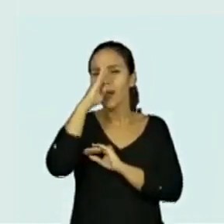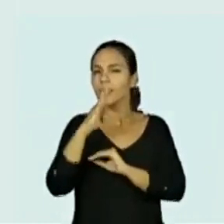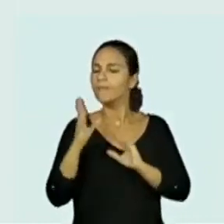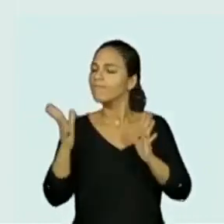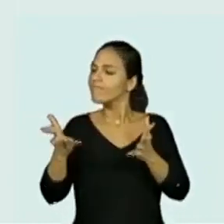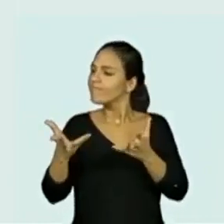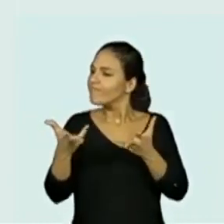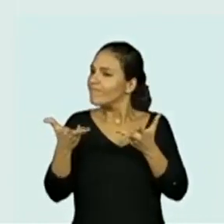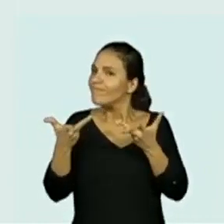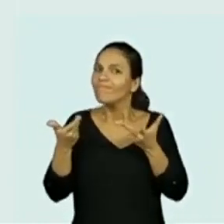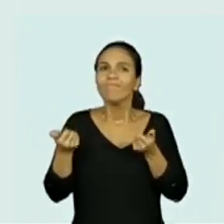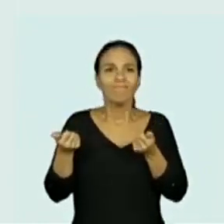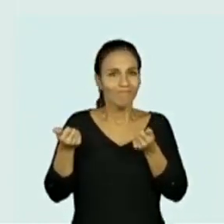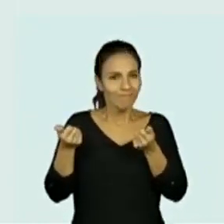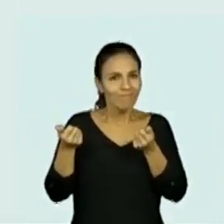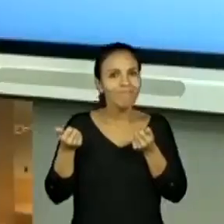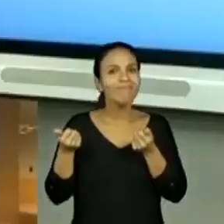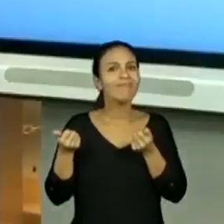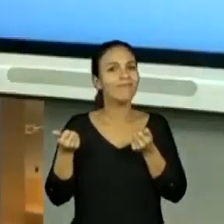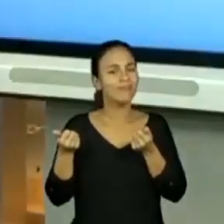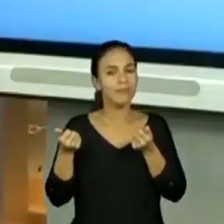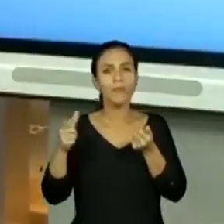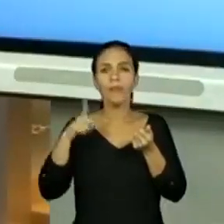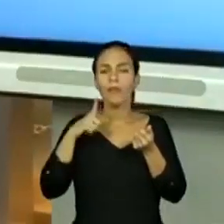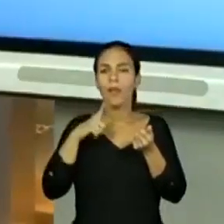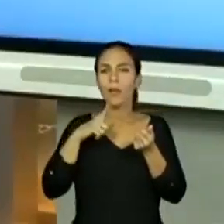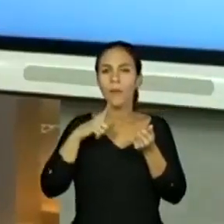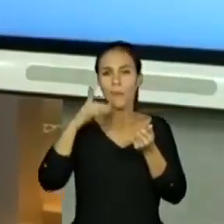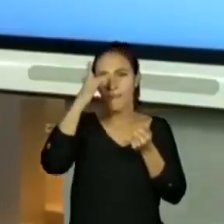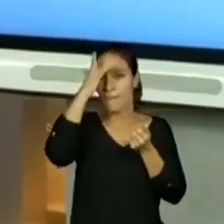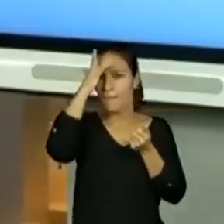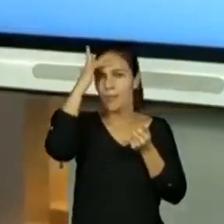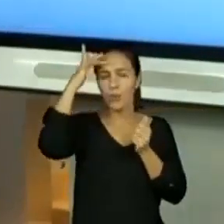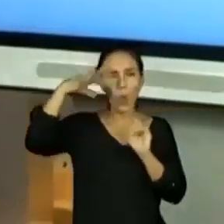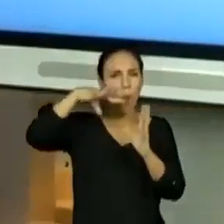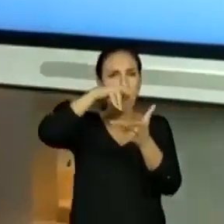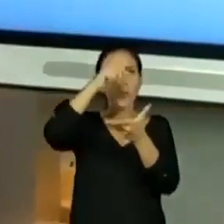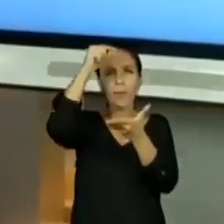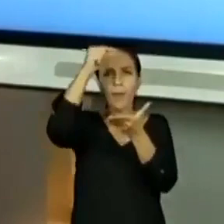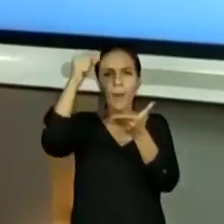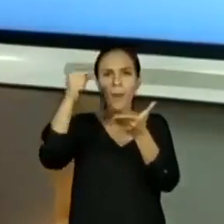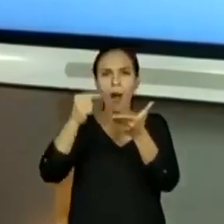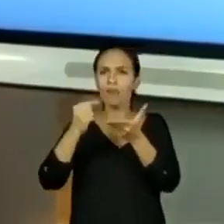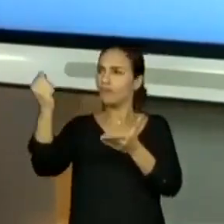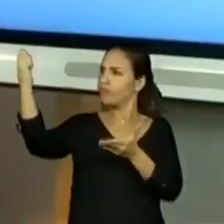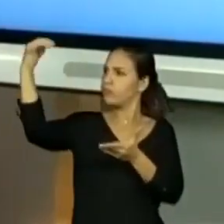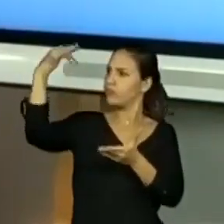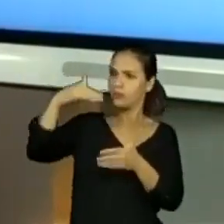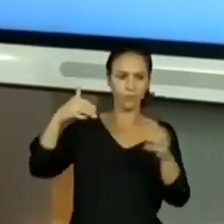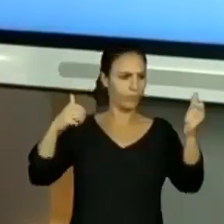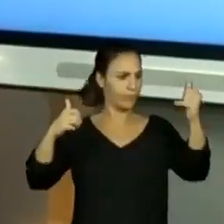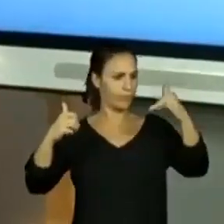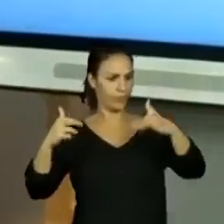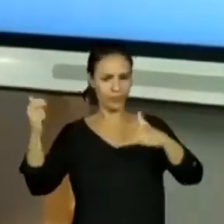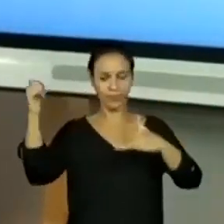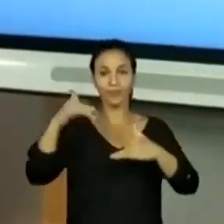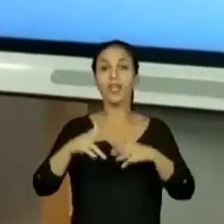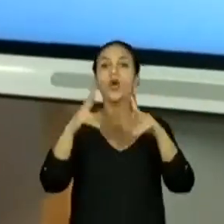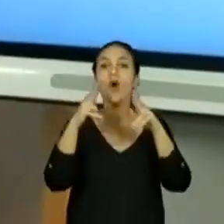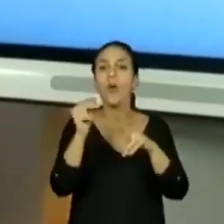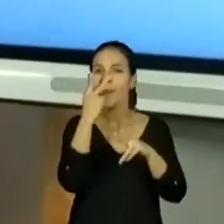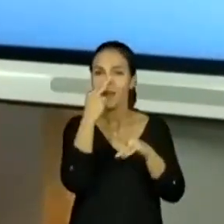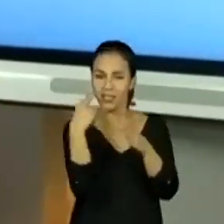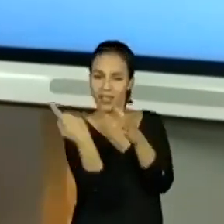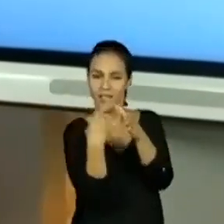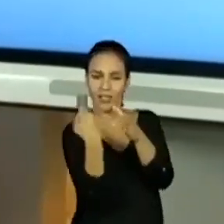Nossa. Veio população de tudo que é lado do planeta. Mexeu no liquidificador. E o resultado?